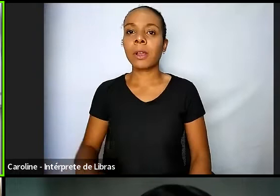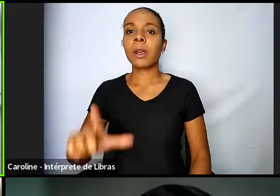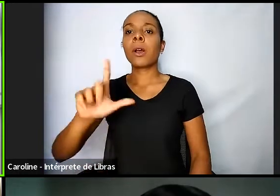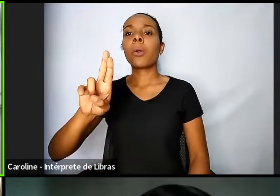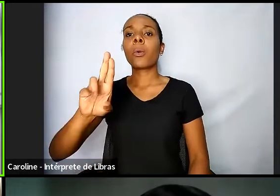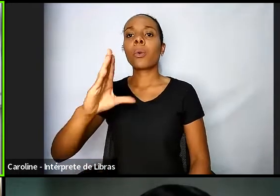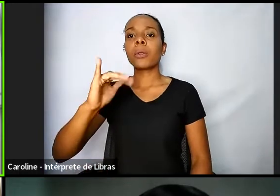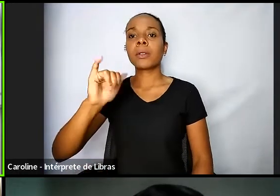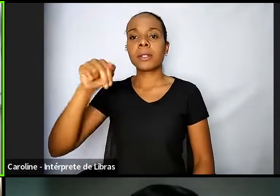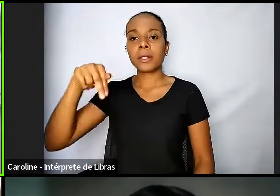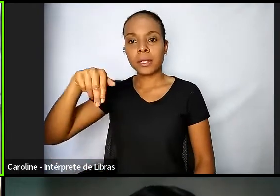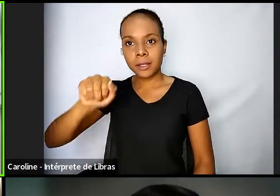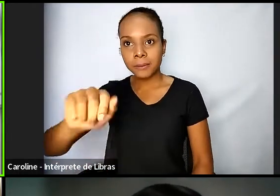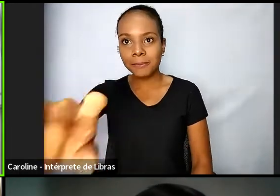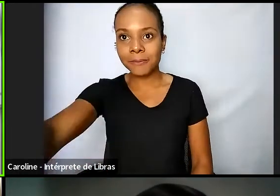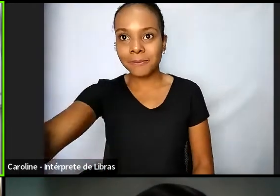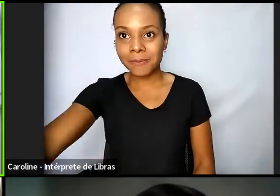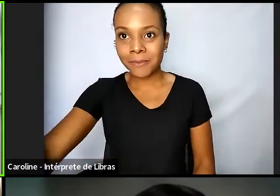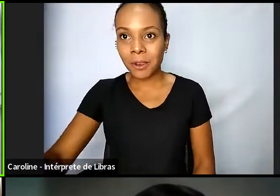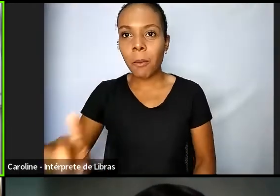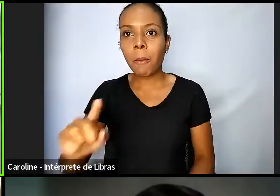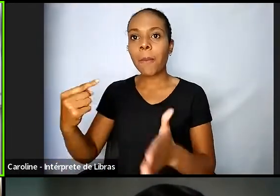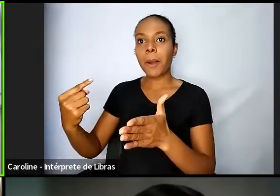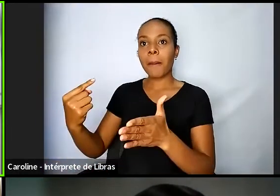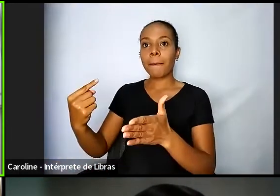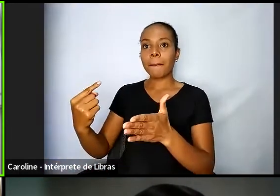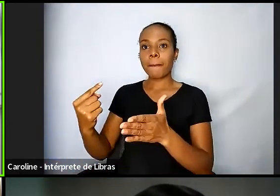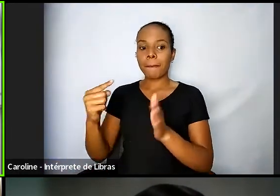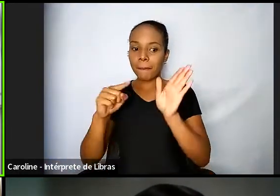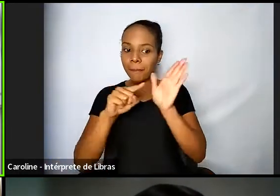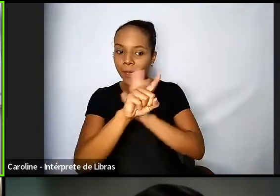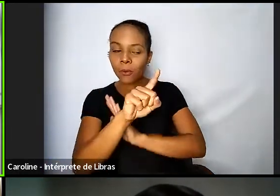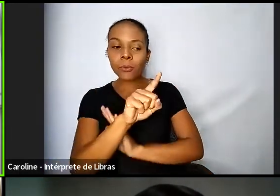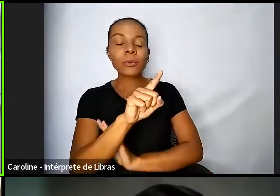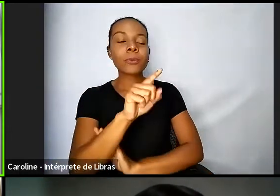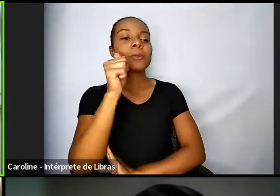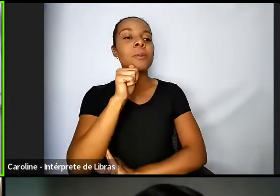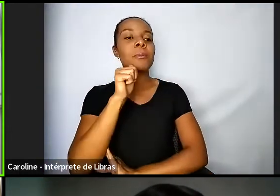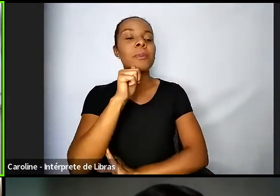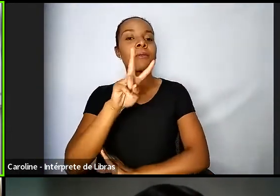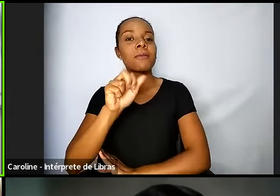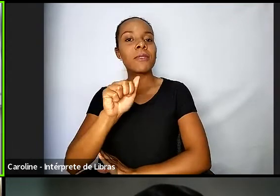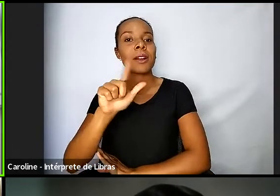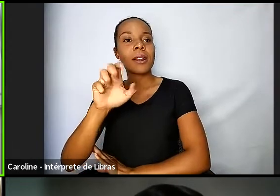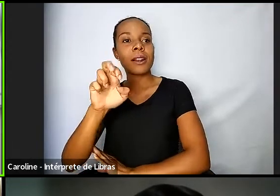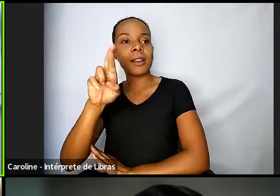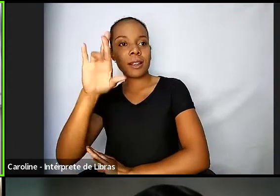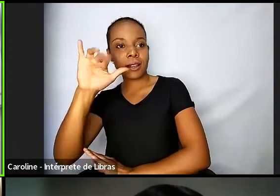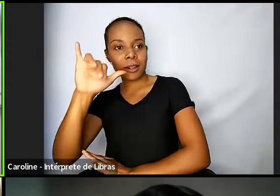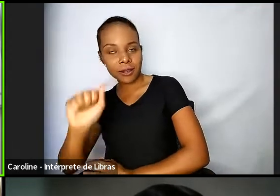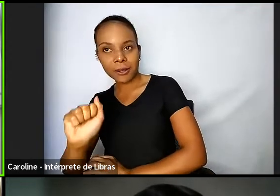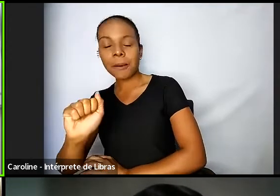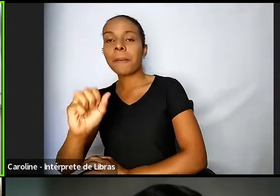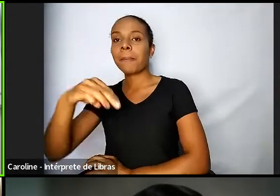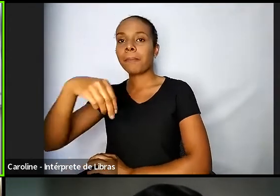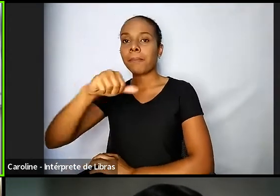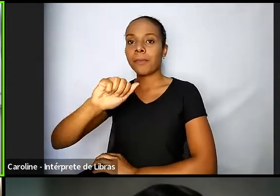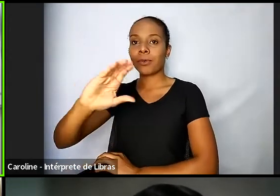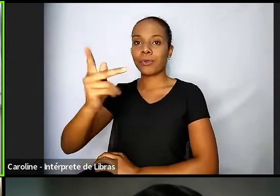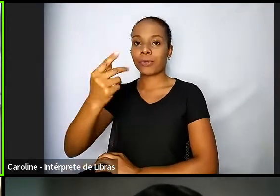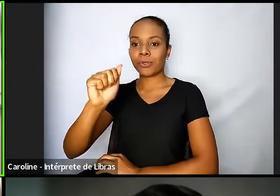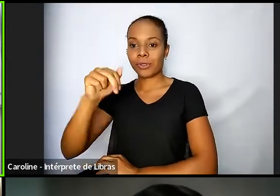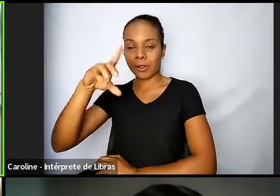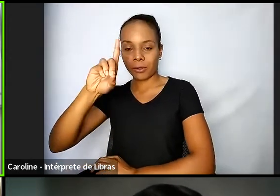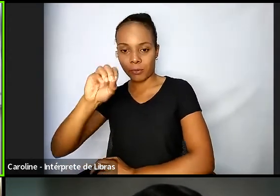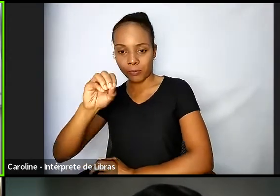uma pergunta da Valéria Machado trabalha comigo aqui na escola mandou um abraço para ela ela fala assim na